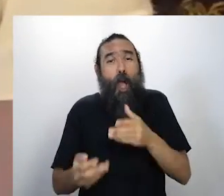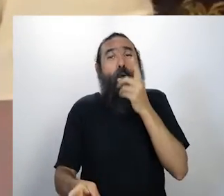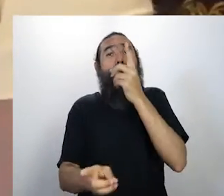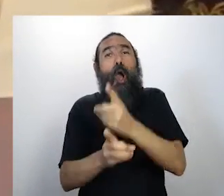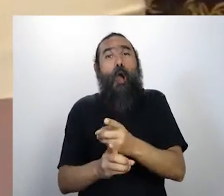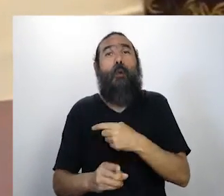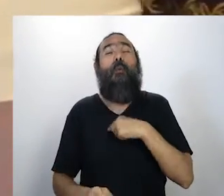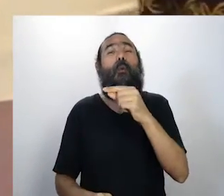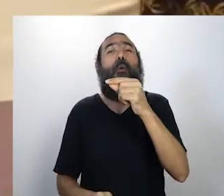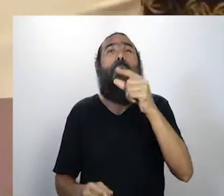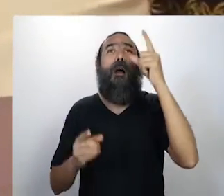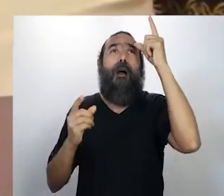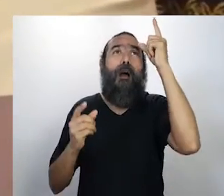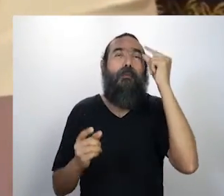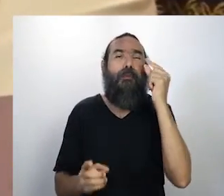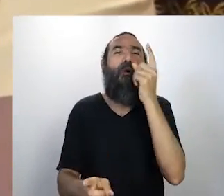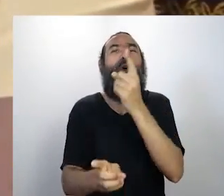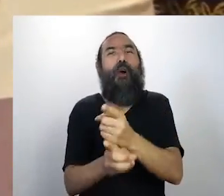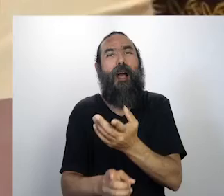alento, né?